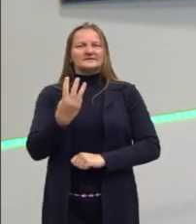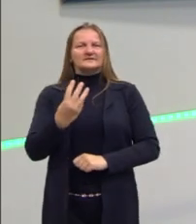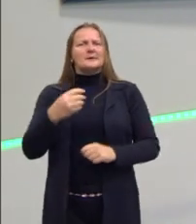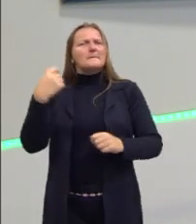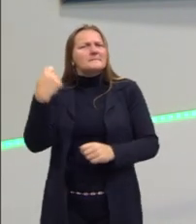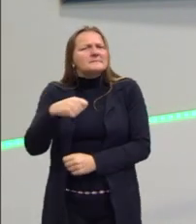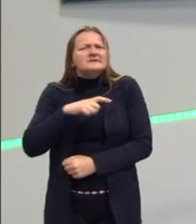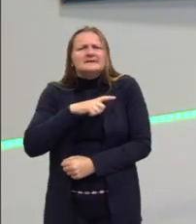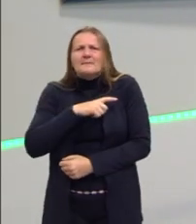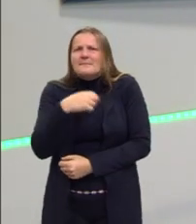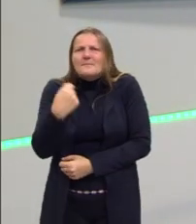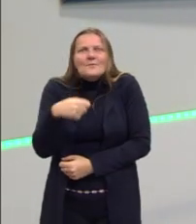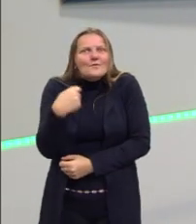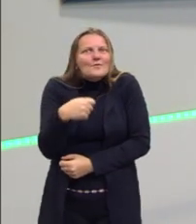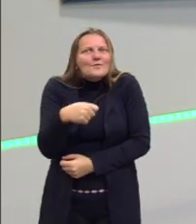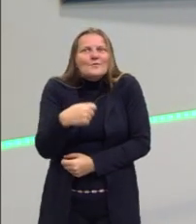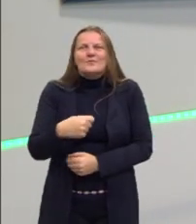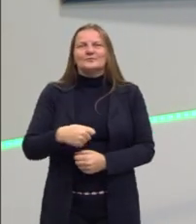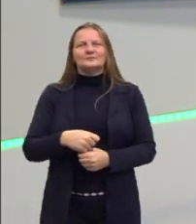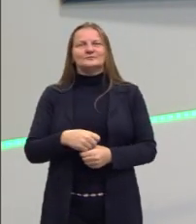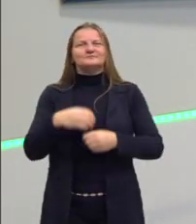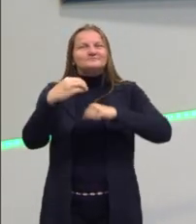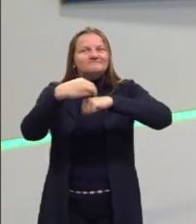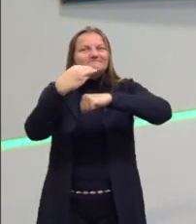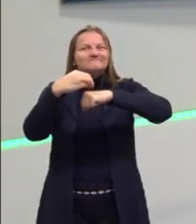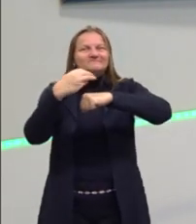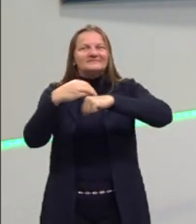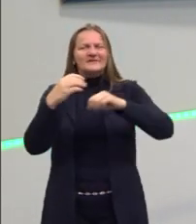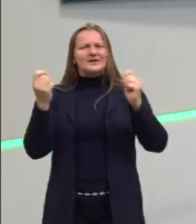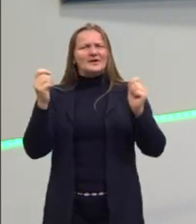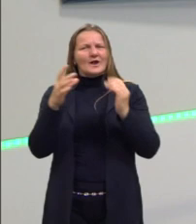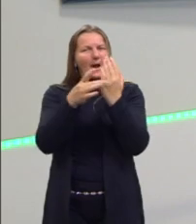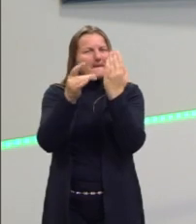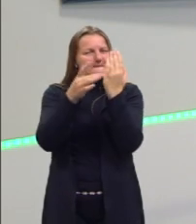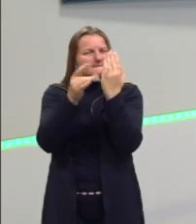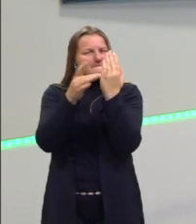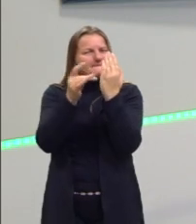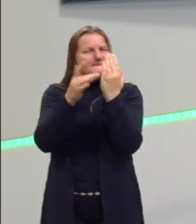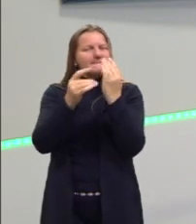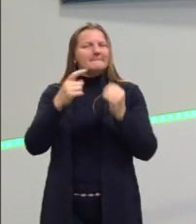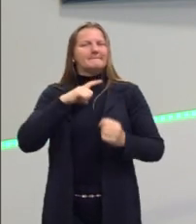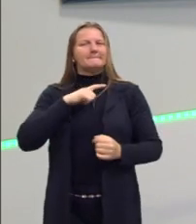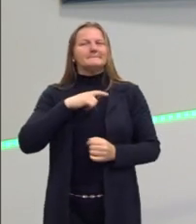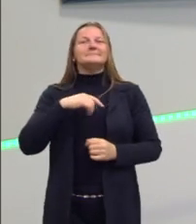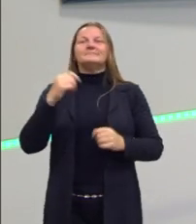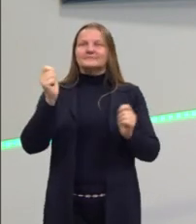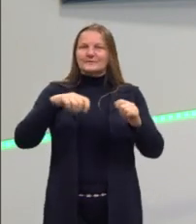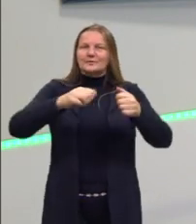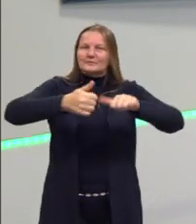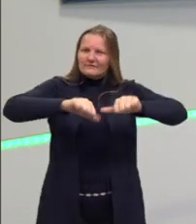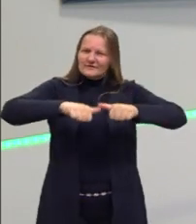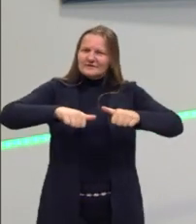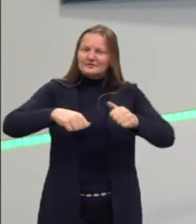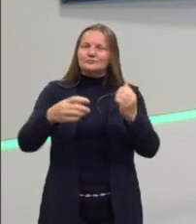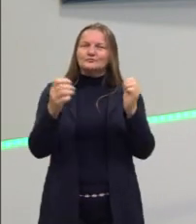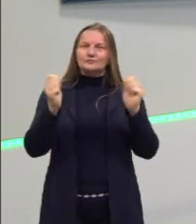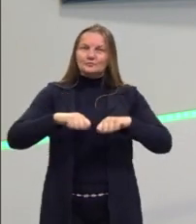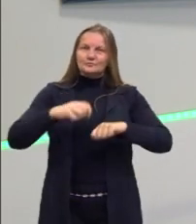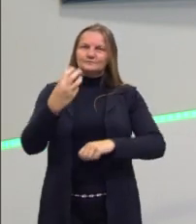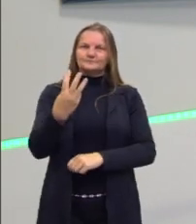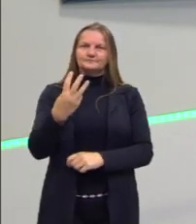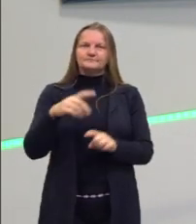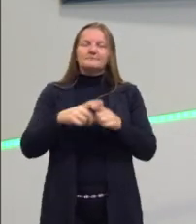tanto de algumas habilidades que são avaliadas nessa competência 3,